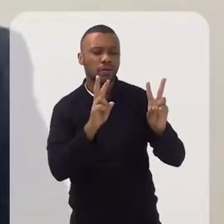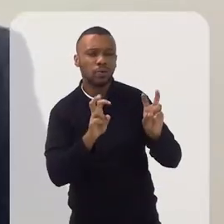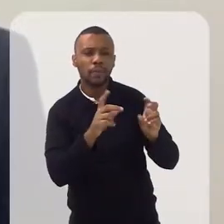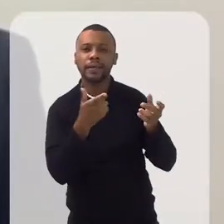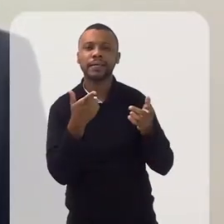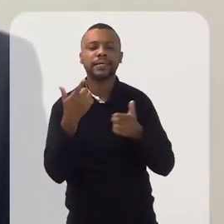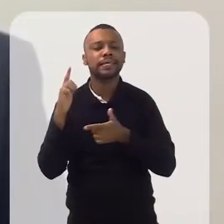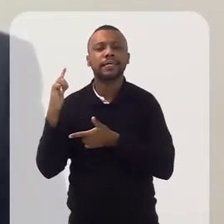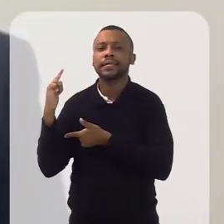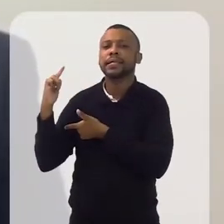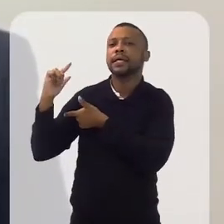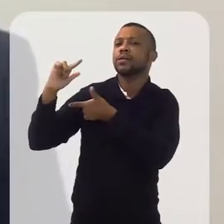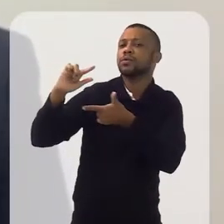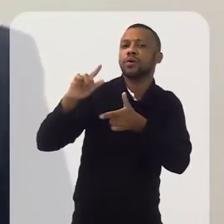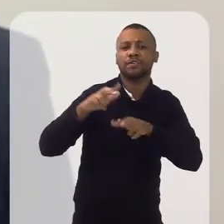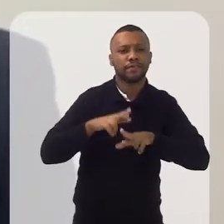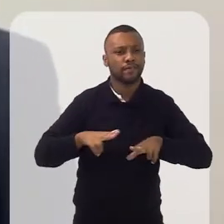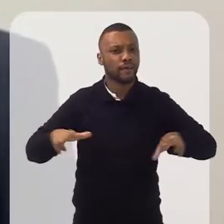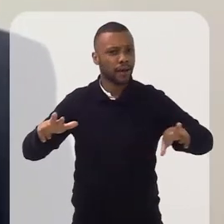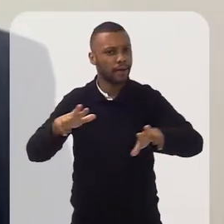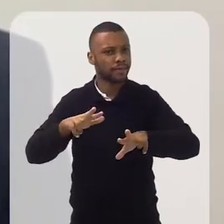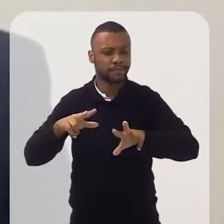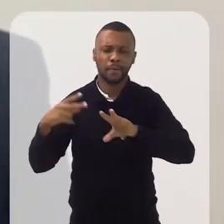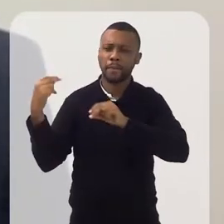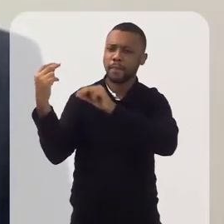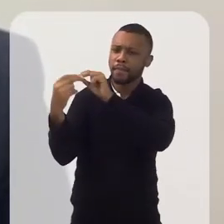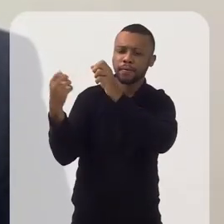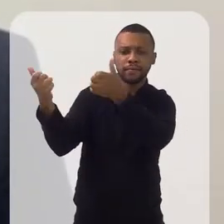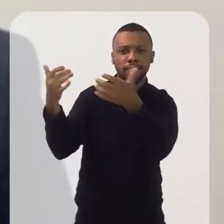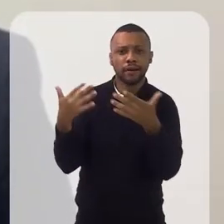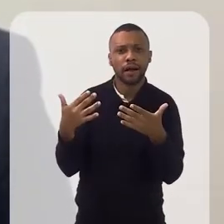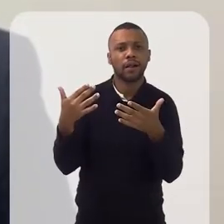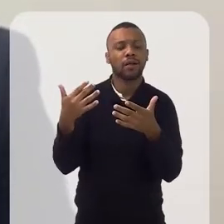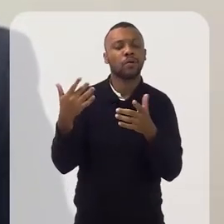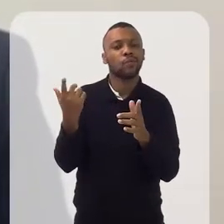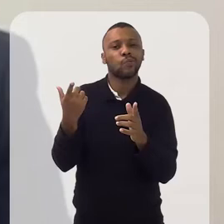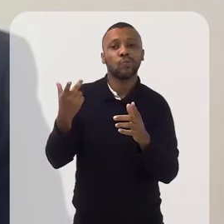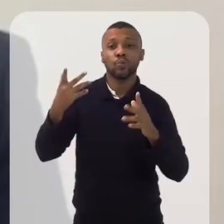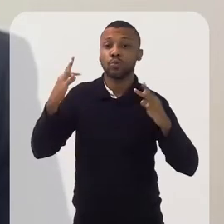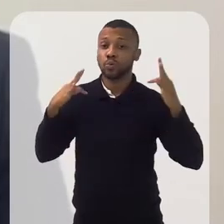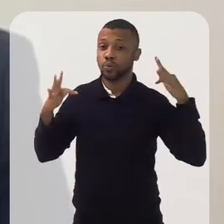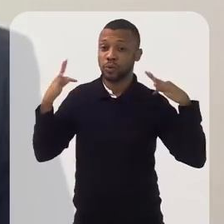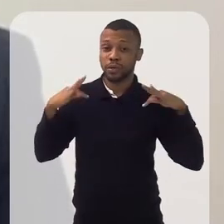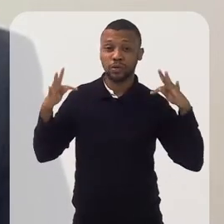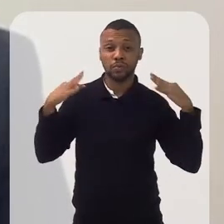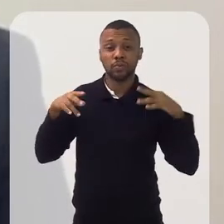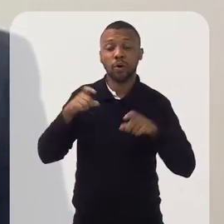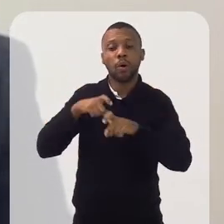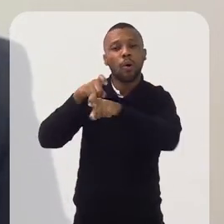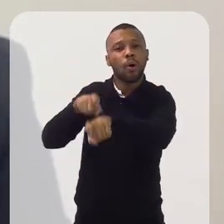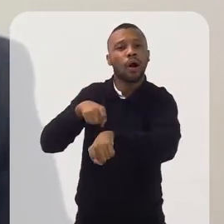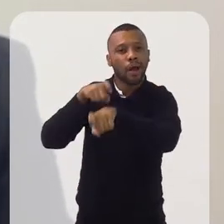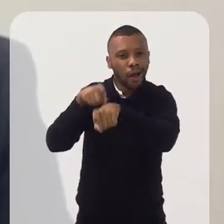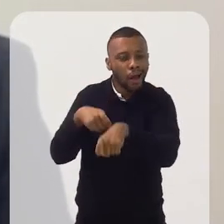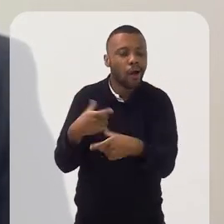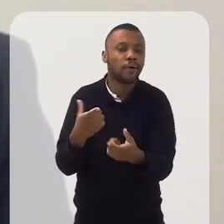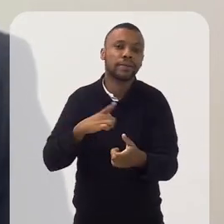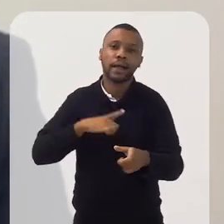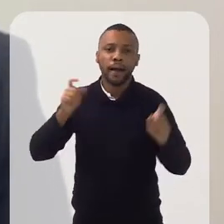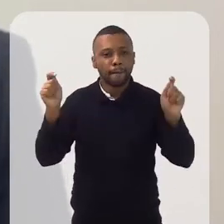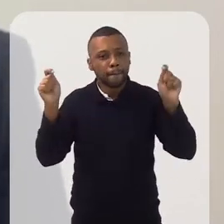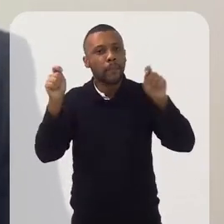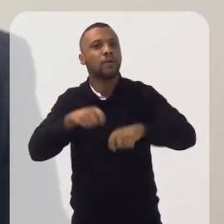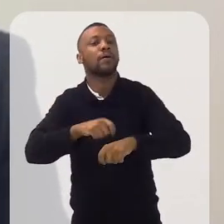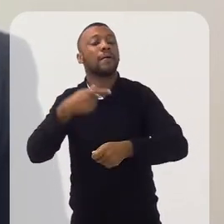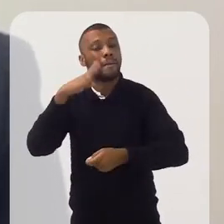a essa questão das tradições, muito se fala do potencial do turismo rural agora com a pandemia, da